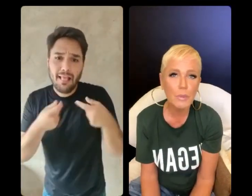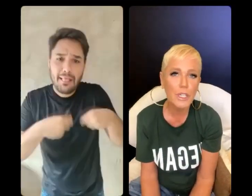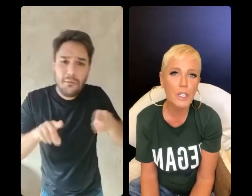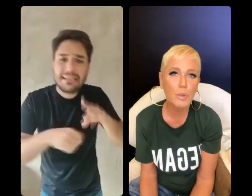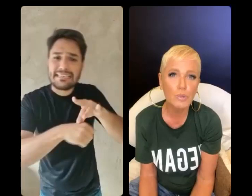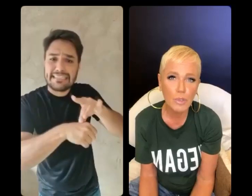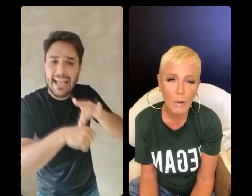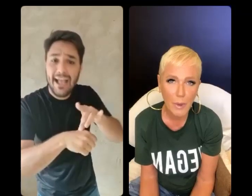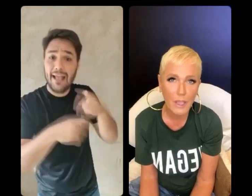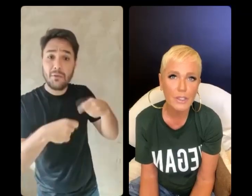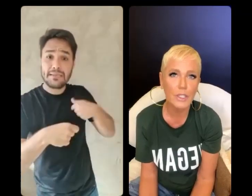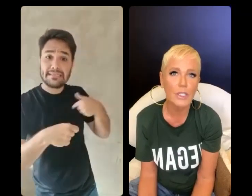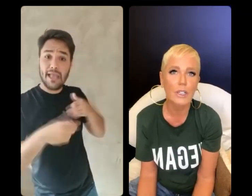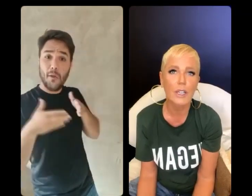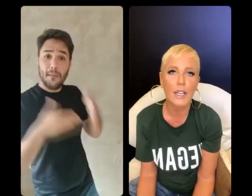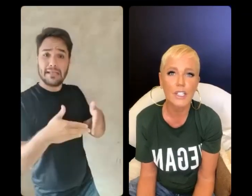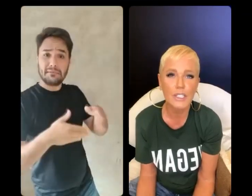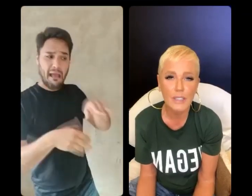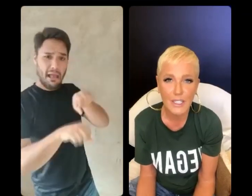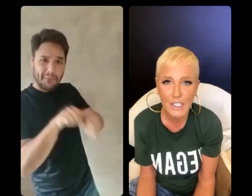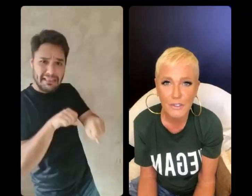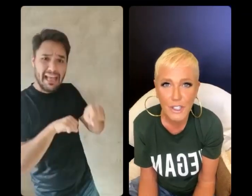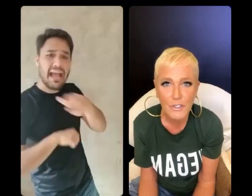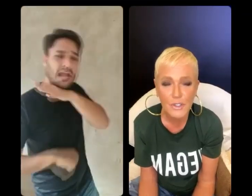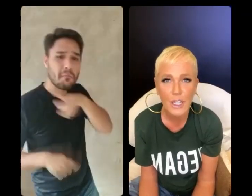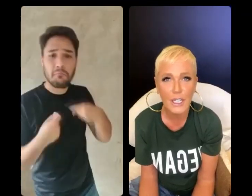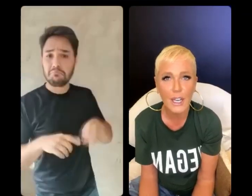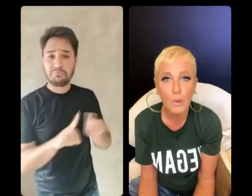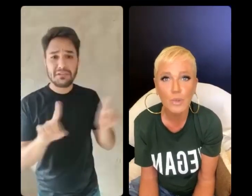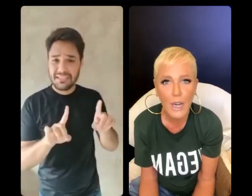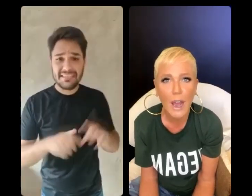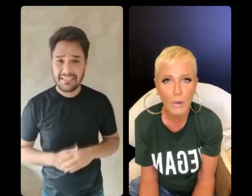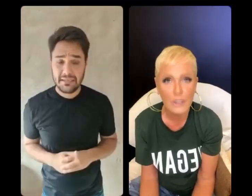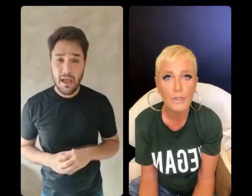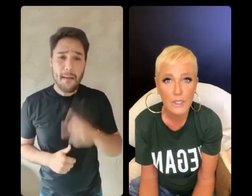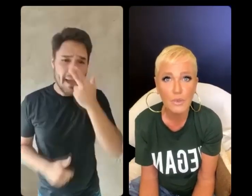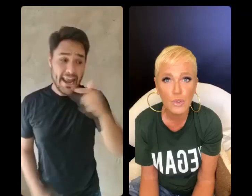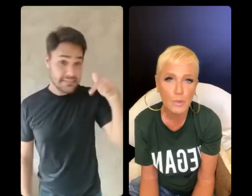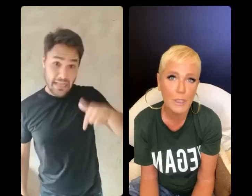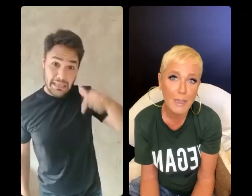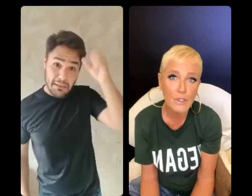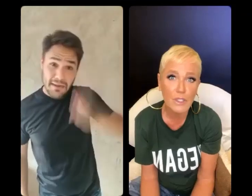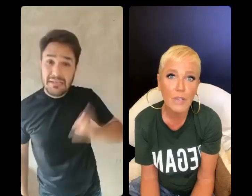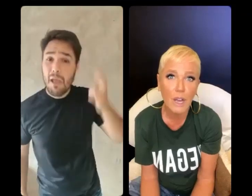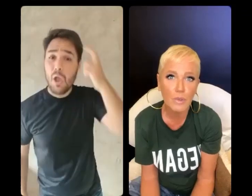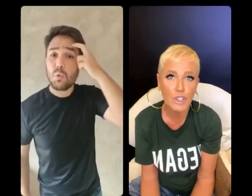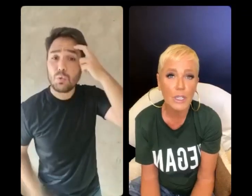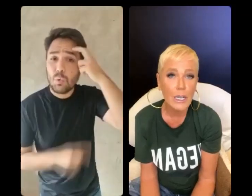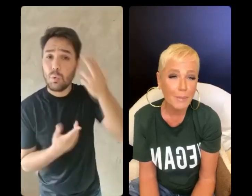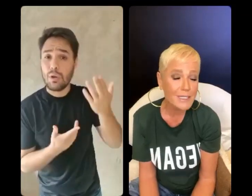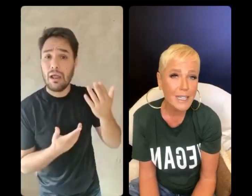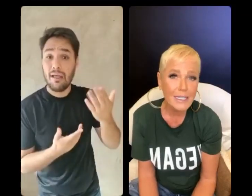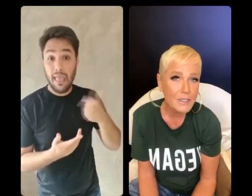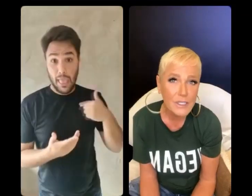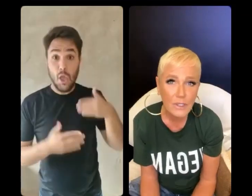Quando eu descobri que culturalmente a gente vive isso daí. É cultural. São esses costumes, a mais eu sendo gaúcha.